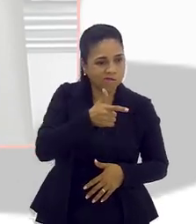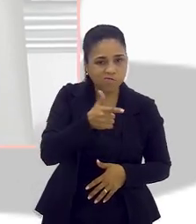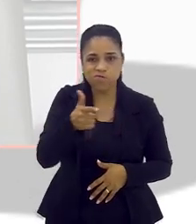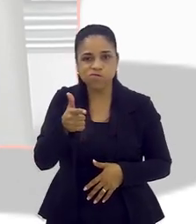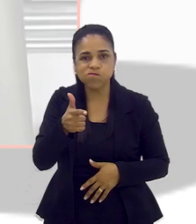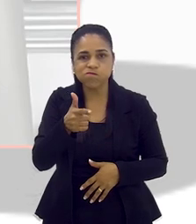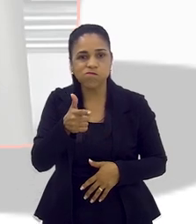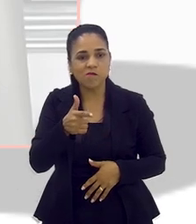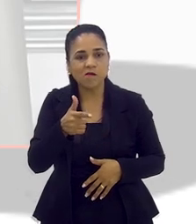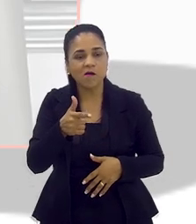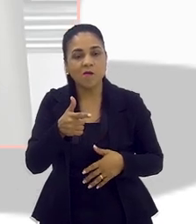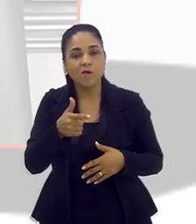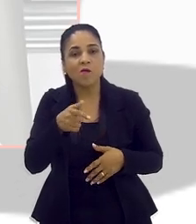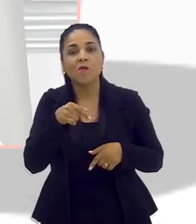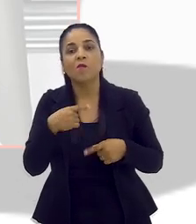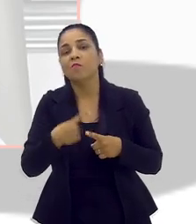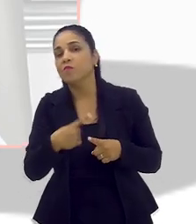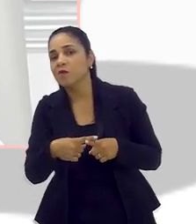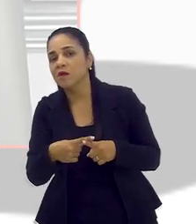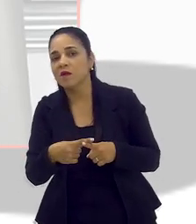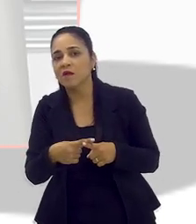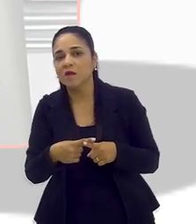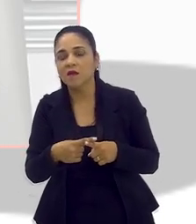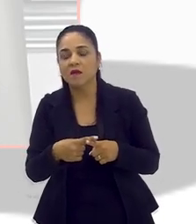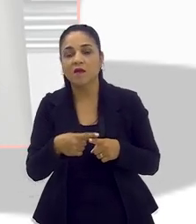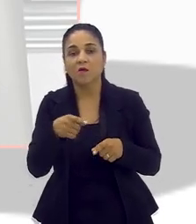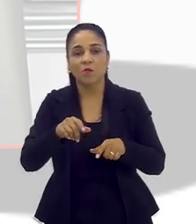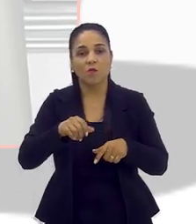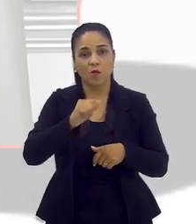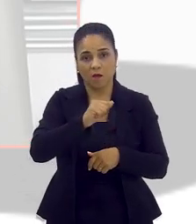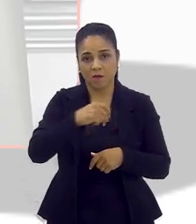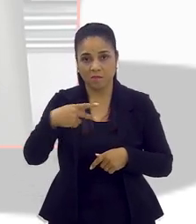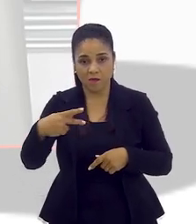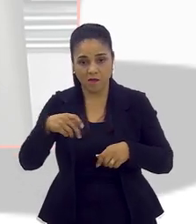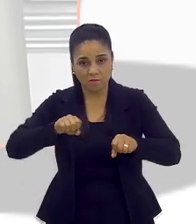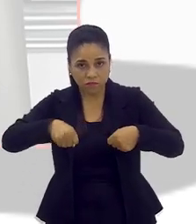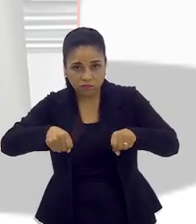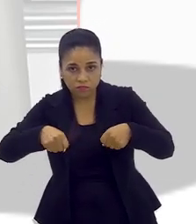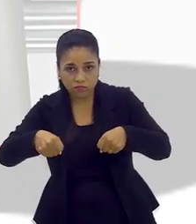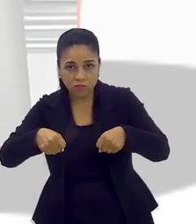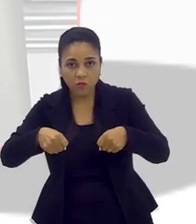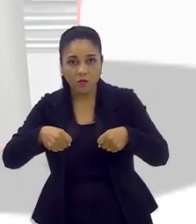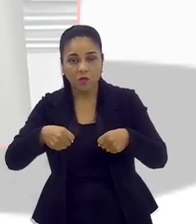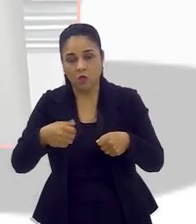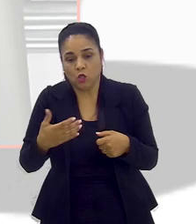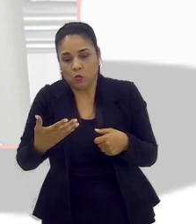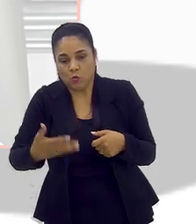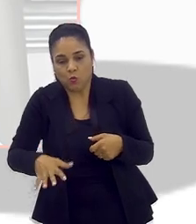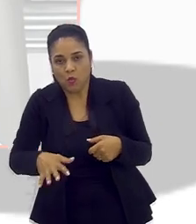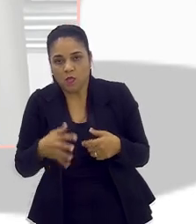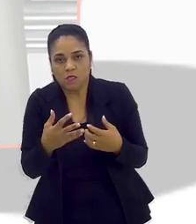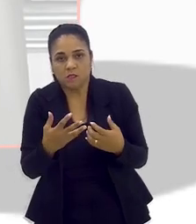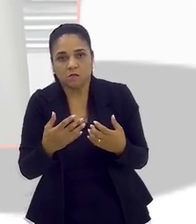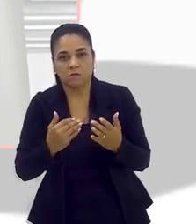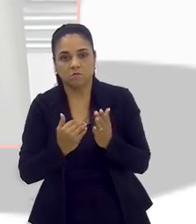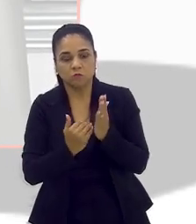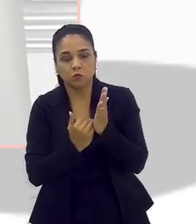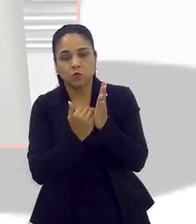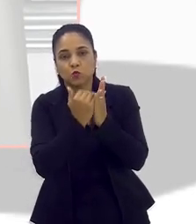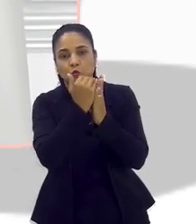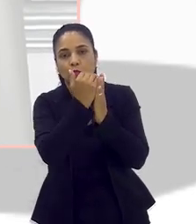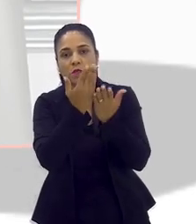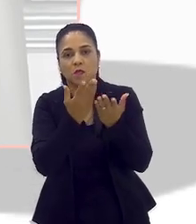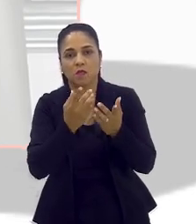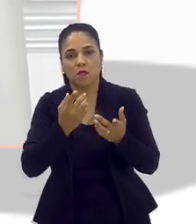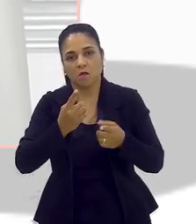entregador não quis levar o lanche dele dentro do condomínio. O aplicativo precisa sentir essa responsabilidade